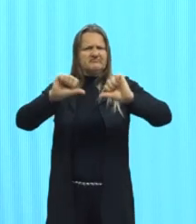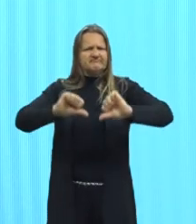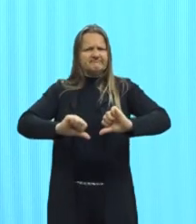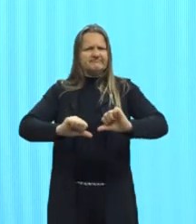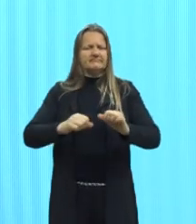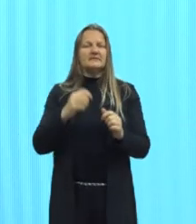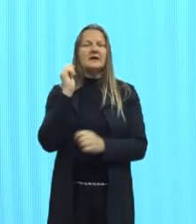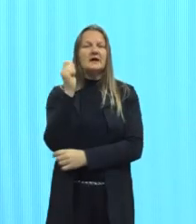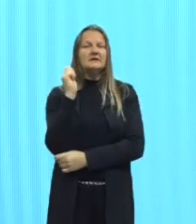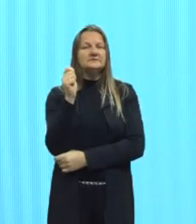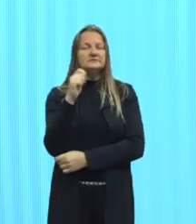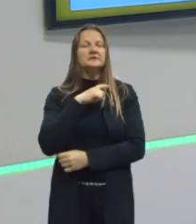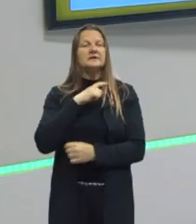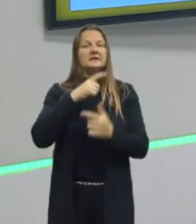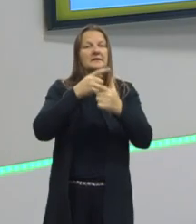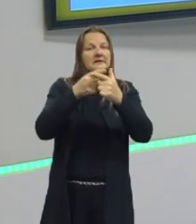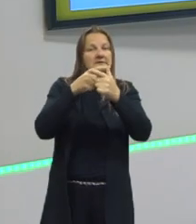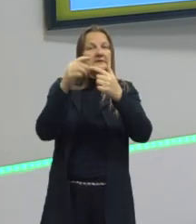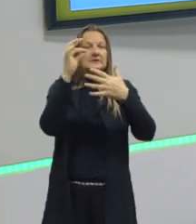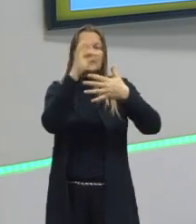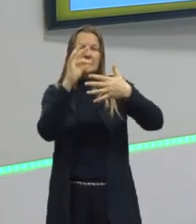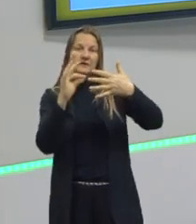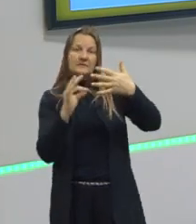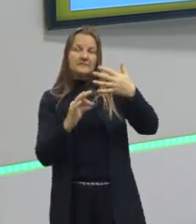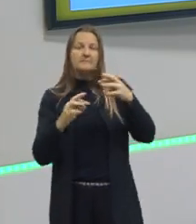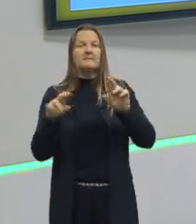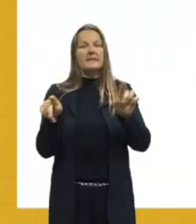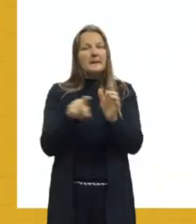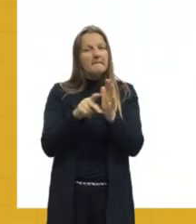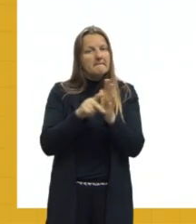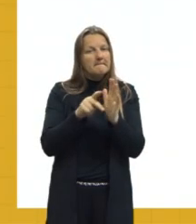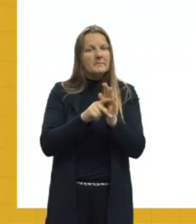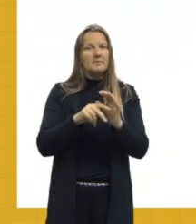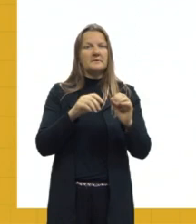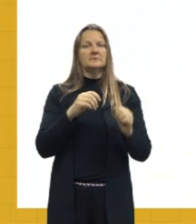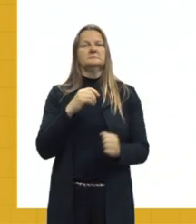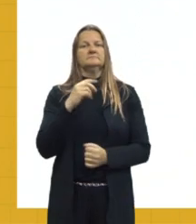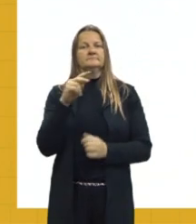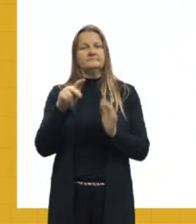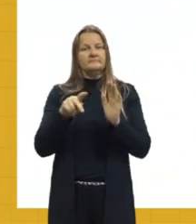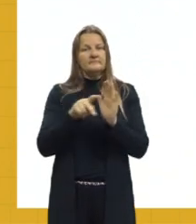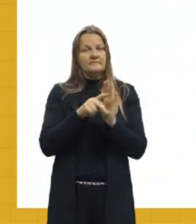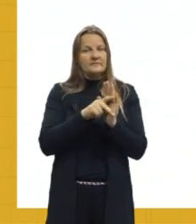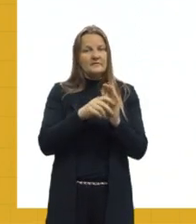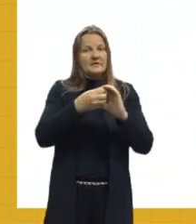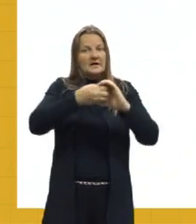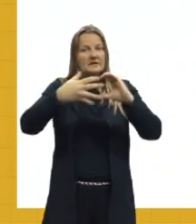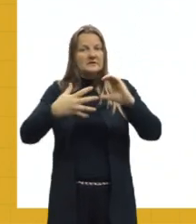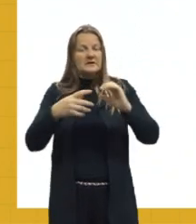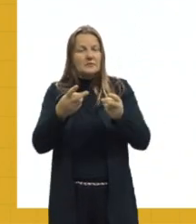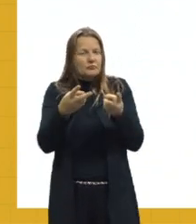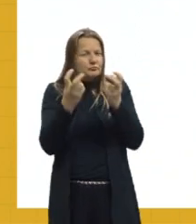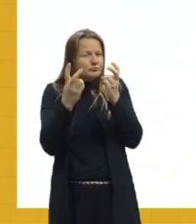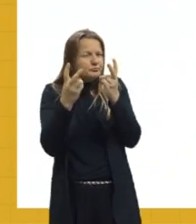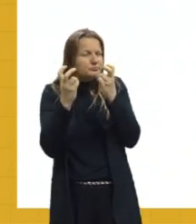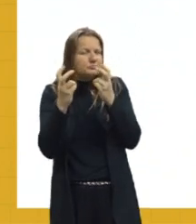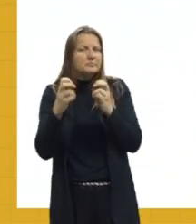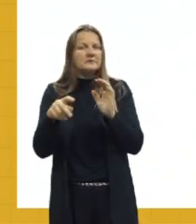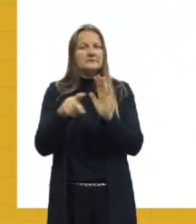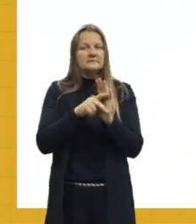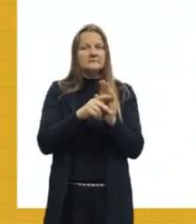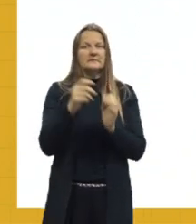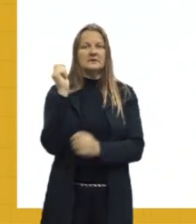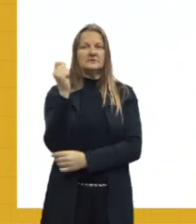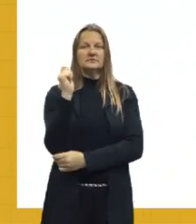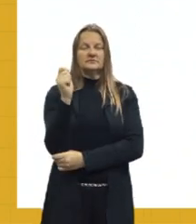a Argentina, então, tem essas características bem fortes, bem notórias sobre ela, tá.